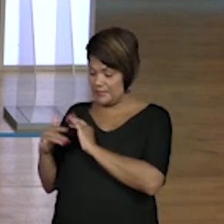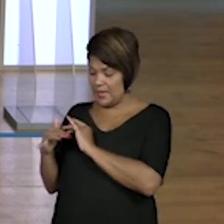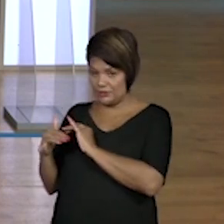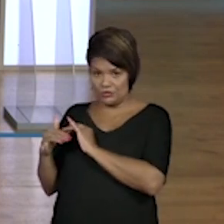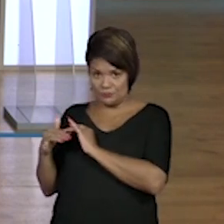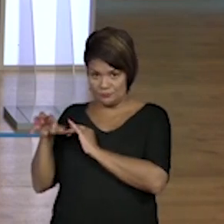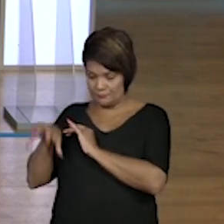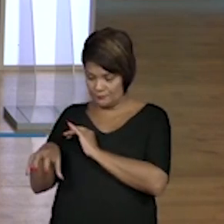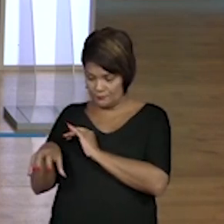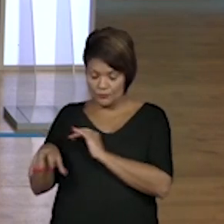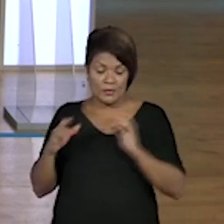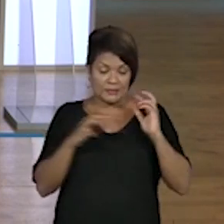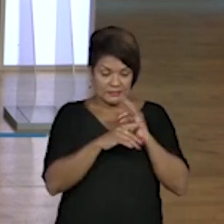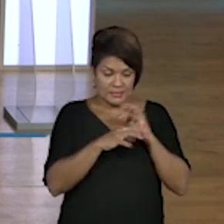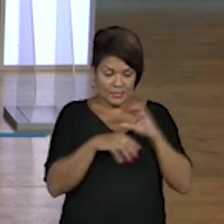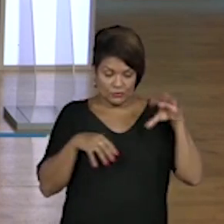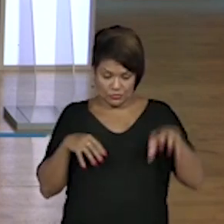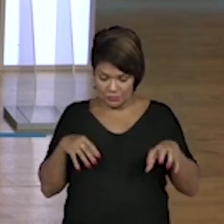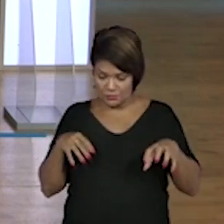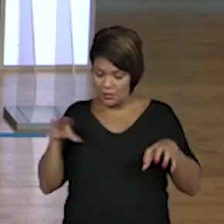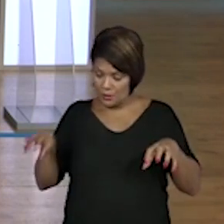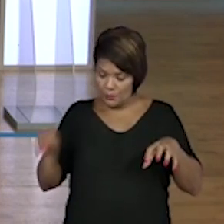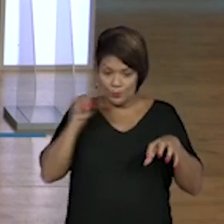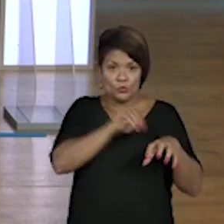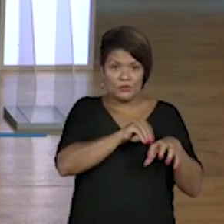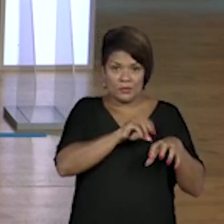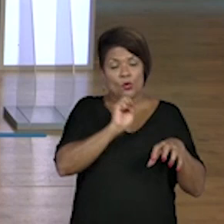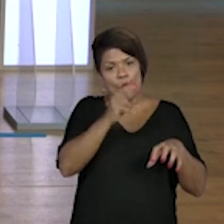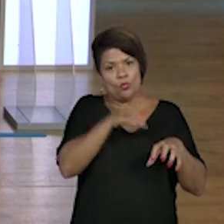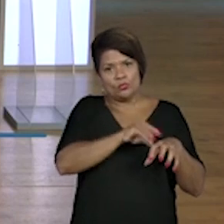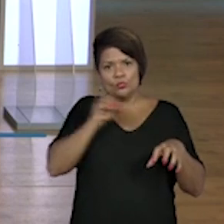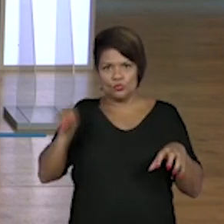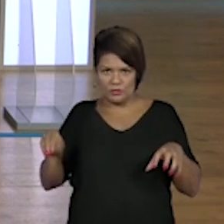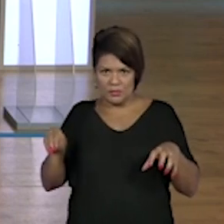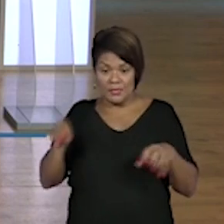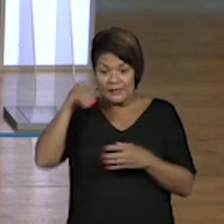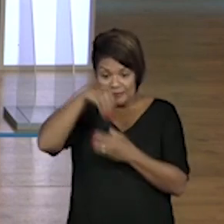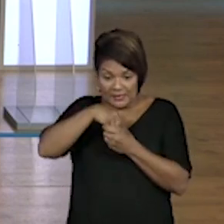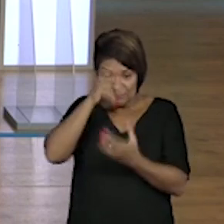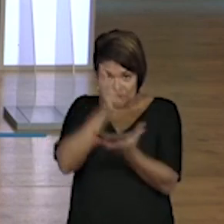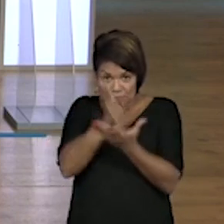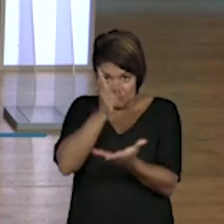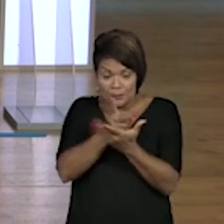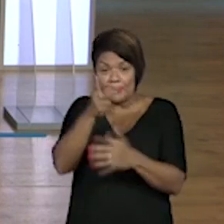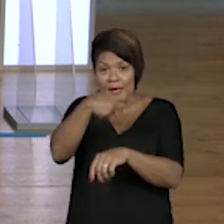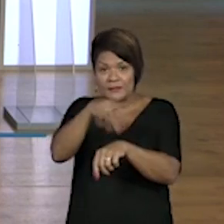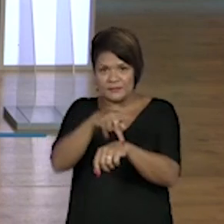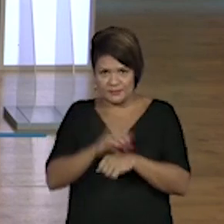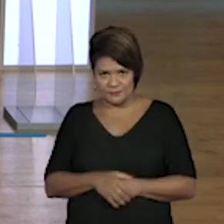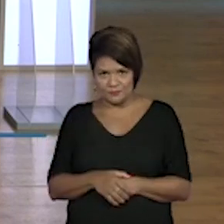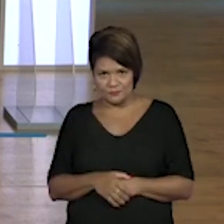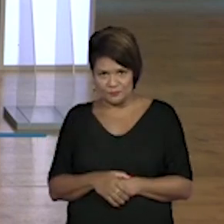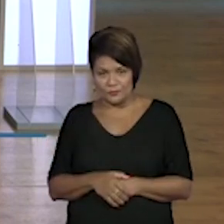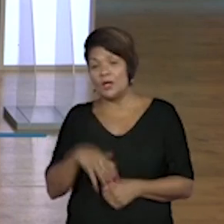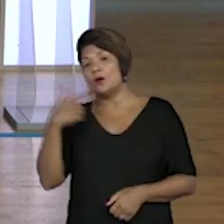dentro do próprio país. Sim, A professora Solange, mudar periodicamente de local.